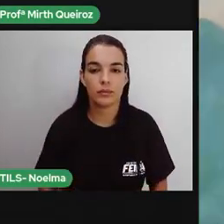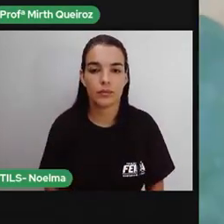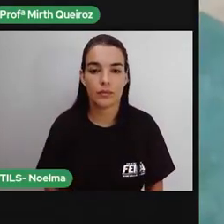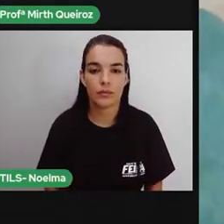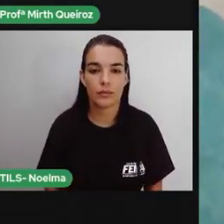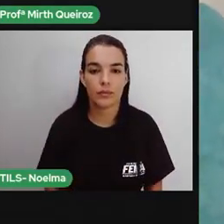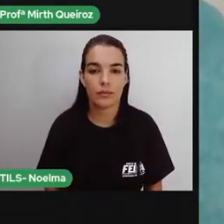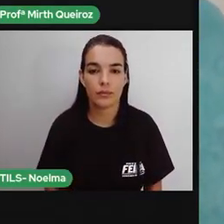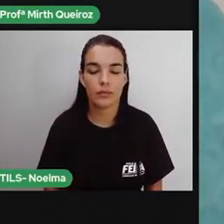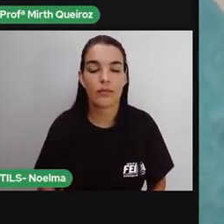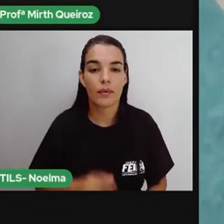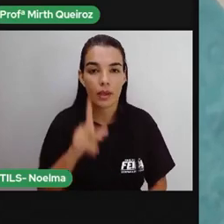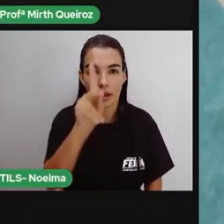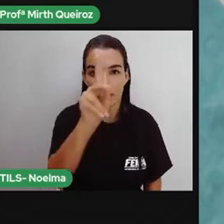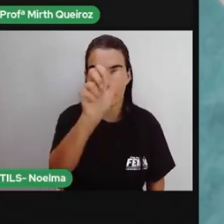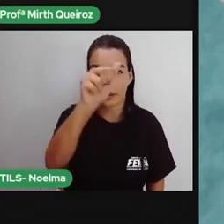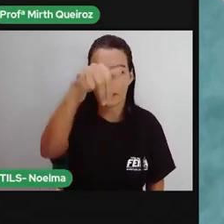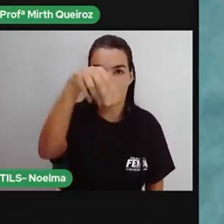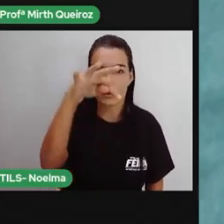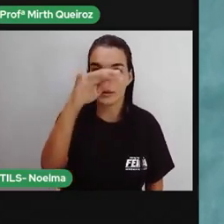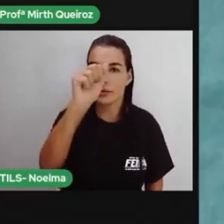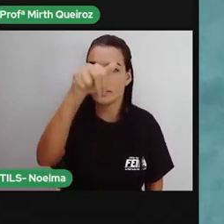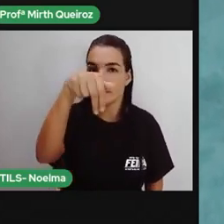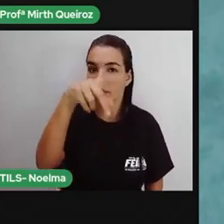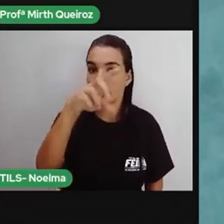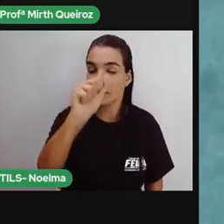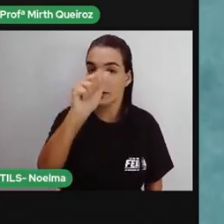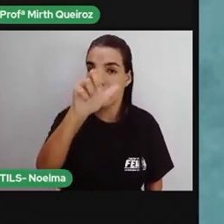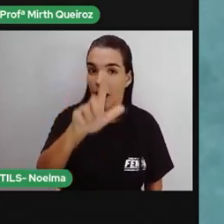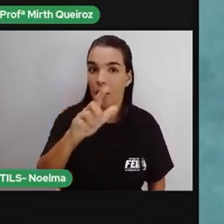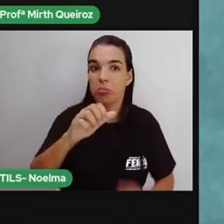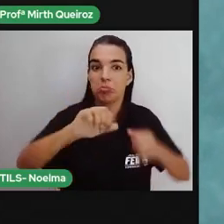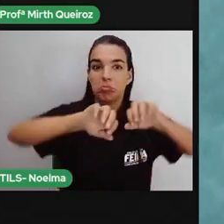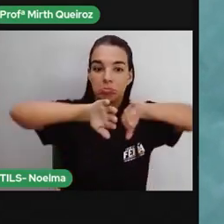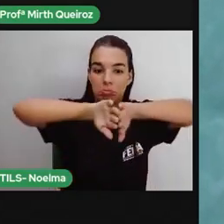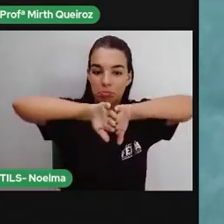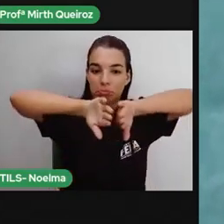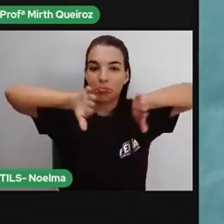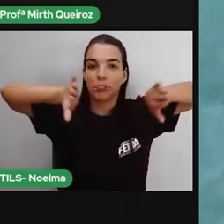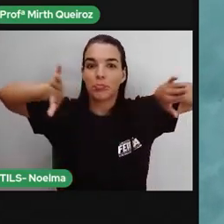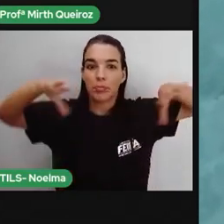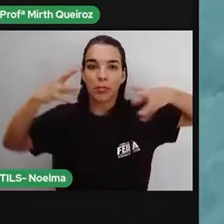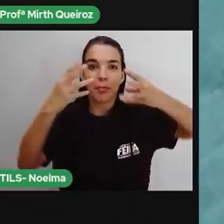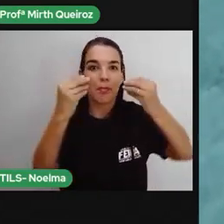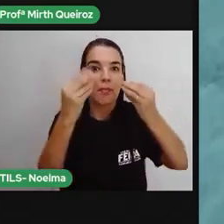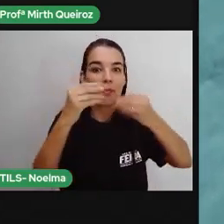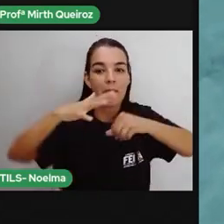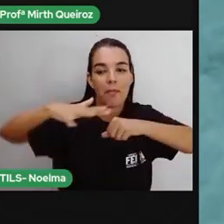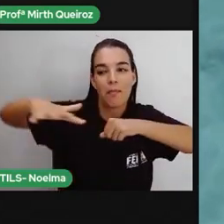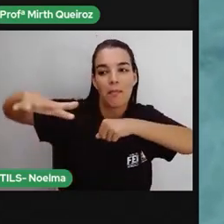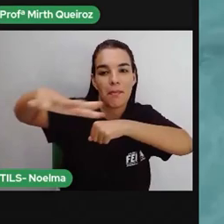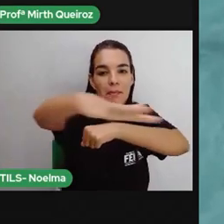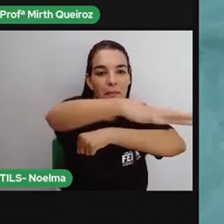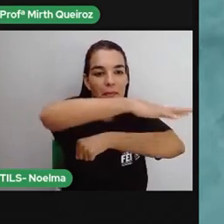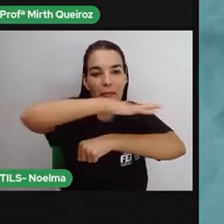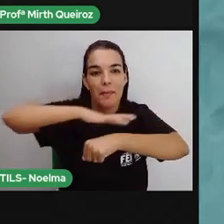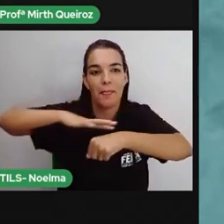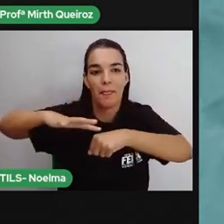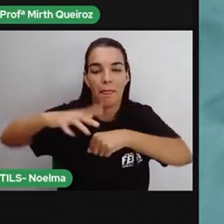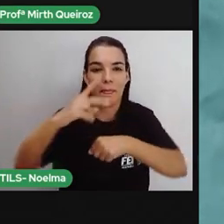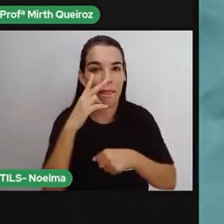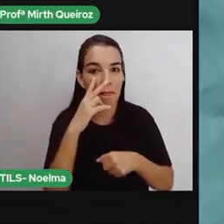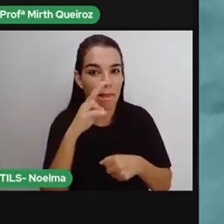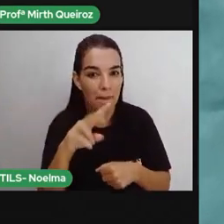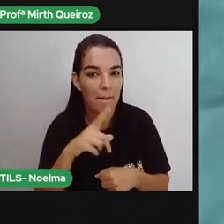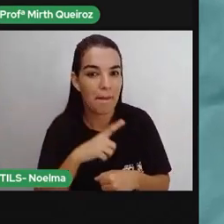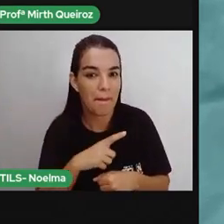O Pantanal vai muito além das fronteiras. Ele se espalha por dois estados brasileiros e também ocupa